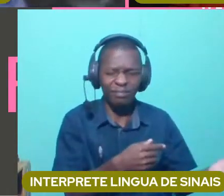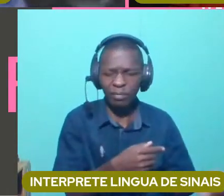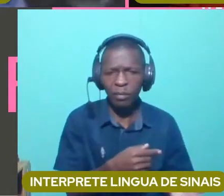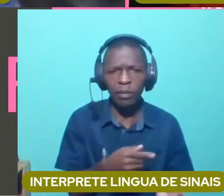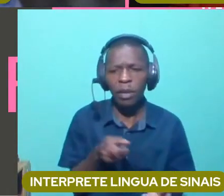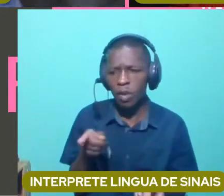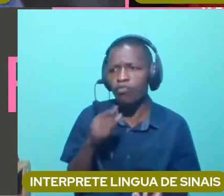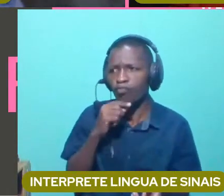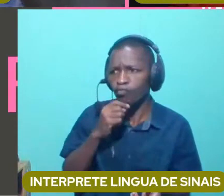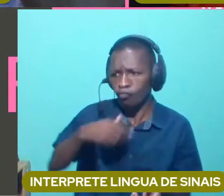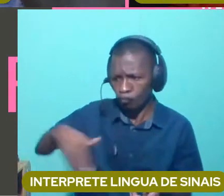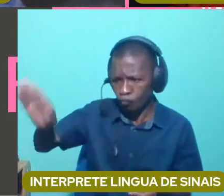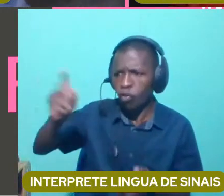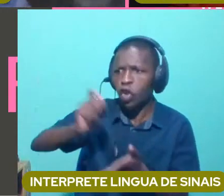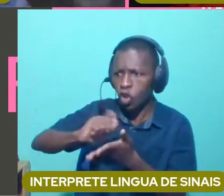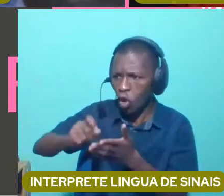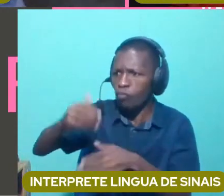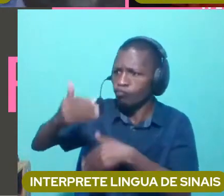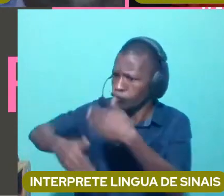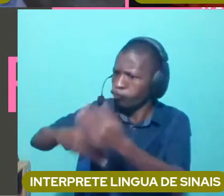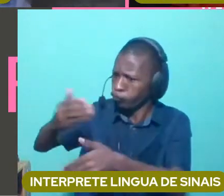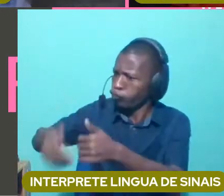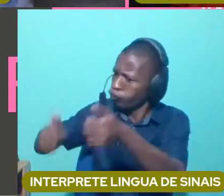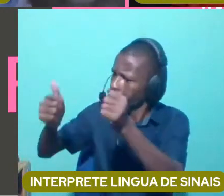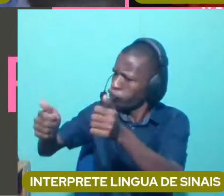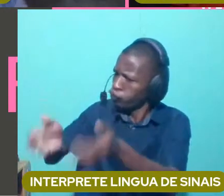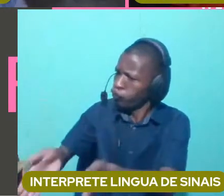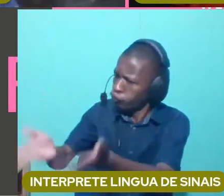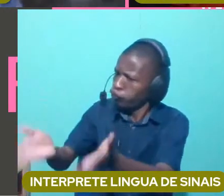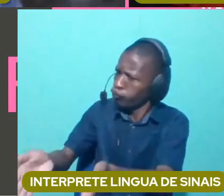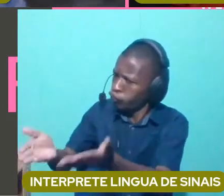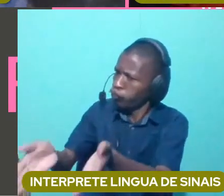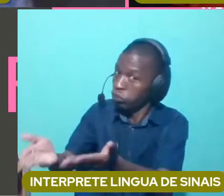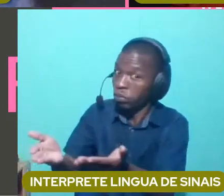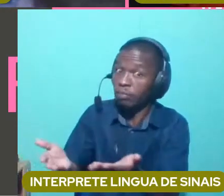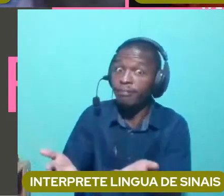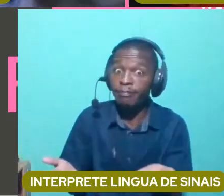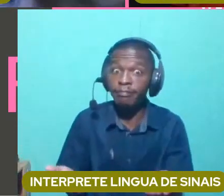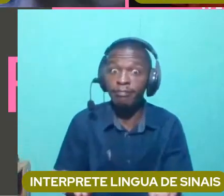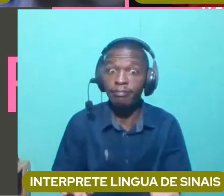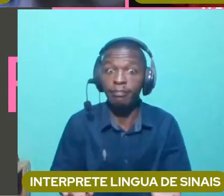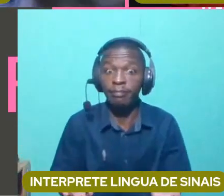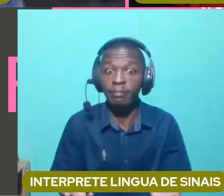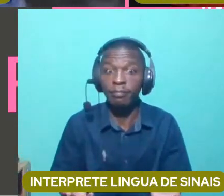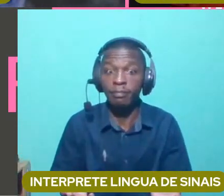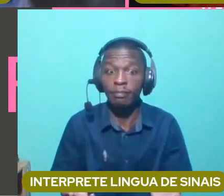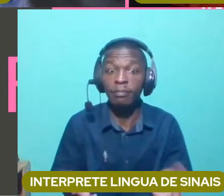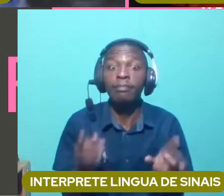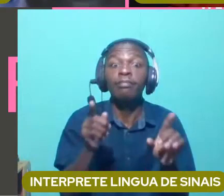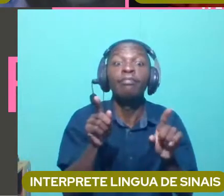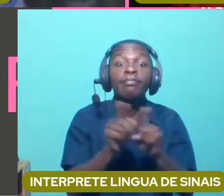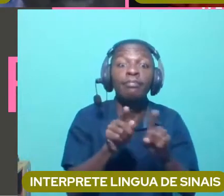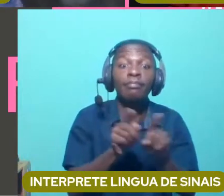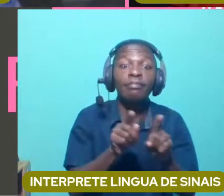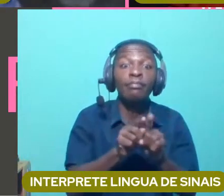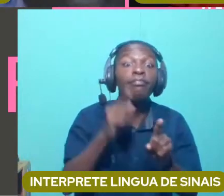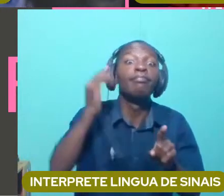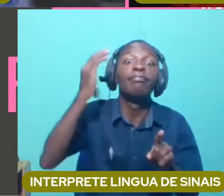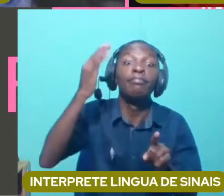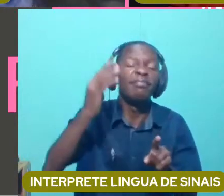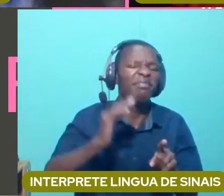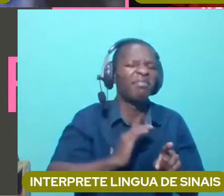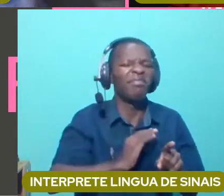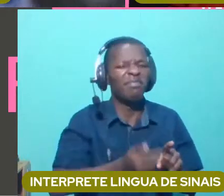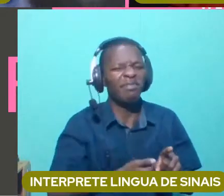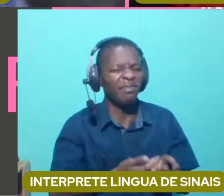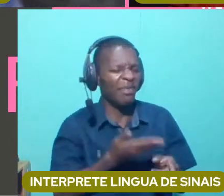ser uma mulher, já existem muitos estereotipos em relação aos homens, porque considera-se o sexo fraco, porque a mulher é isto, porque a